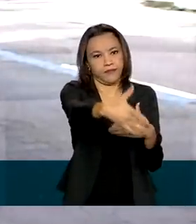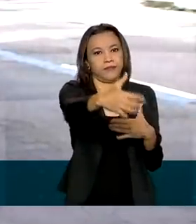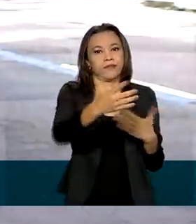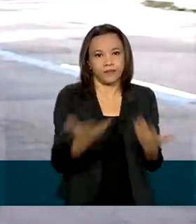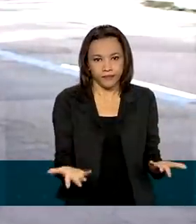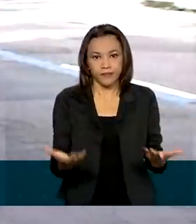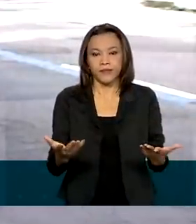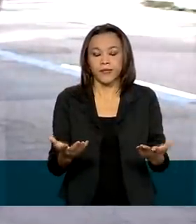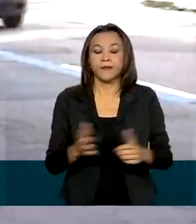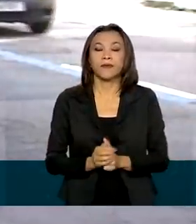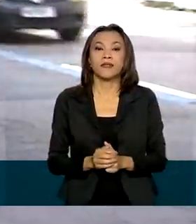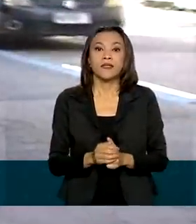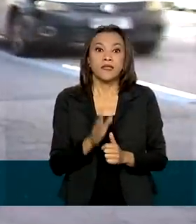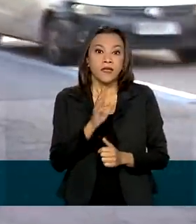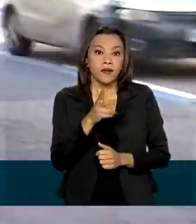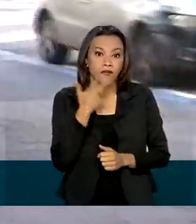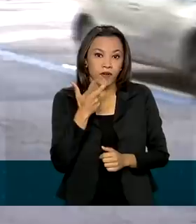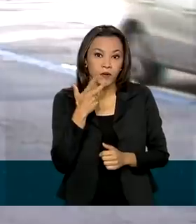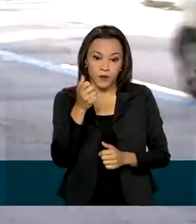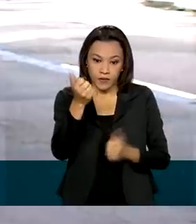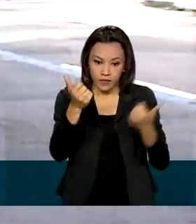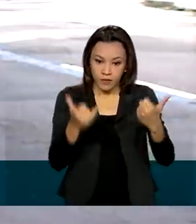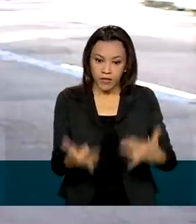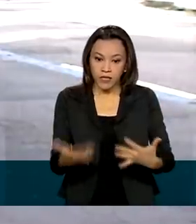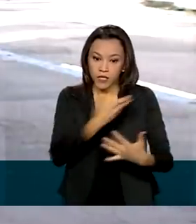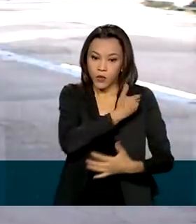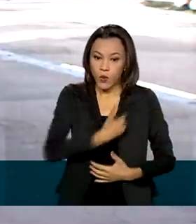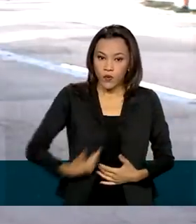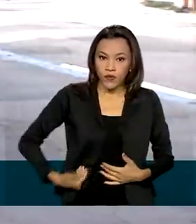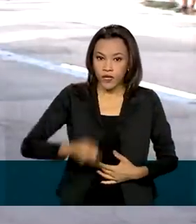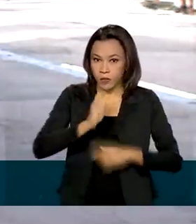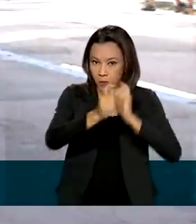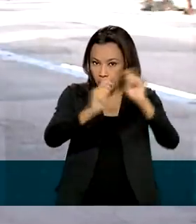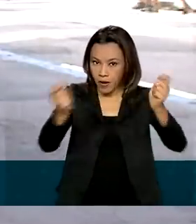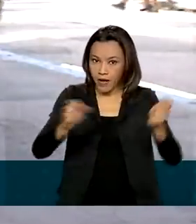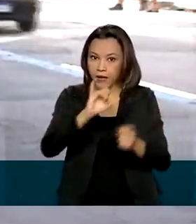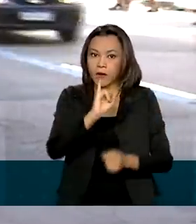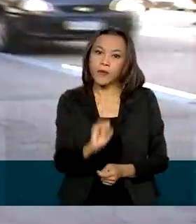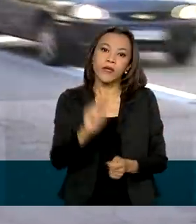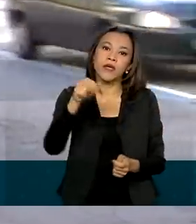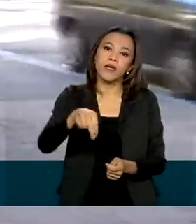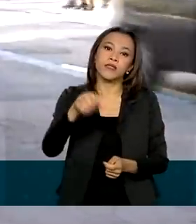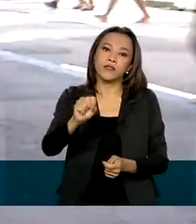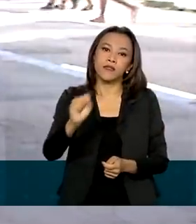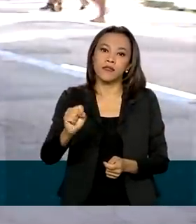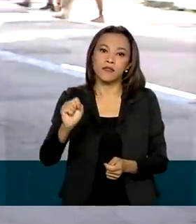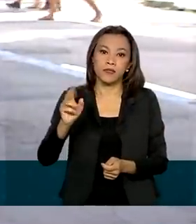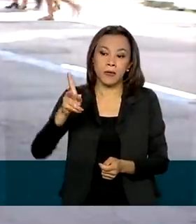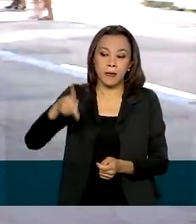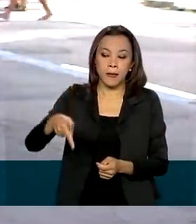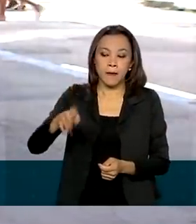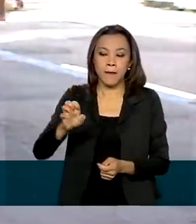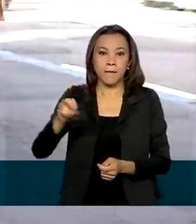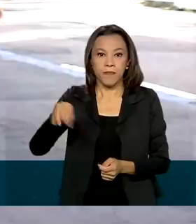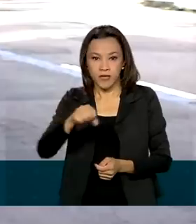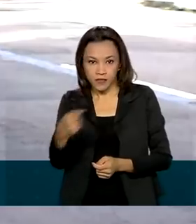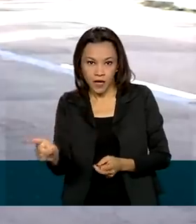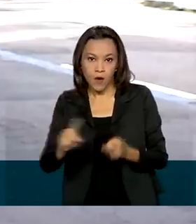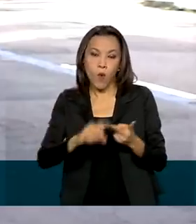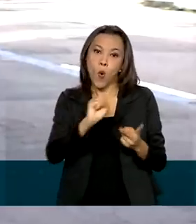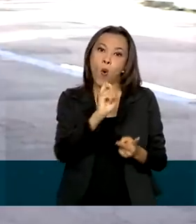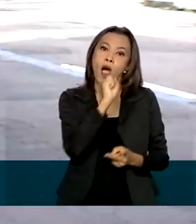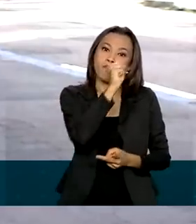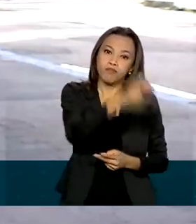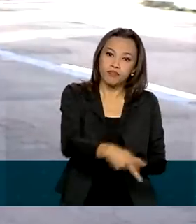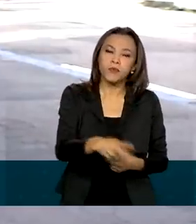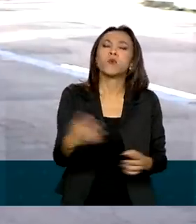Como você falou, Renata, o governo paga o INSS pensão ou aposentadoria a mais de 35